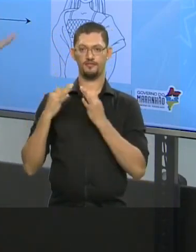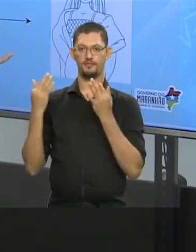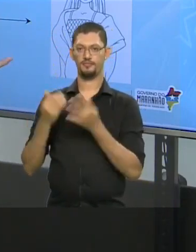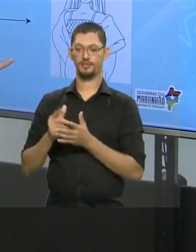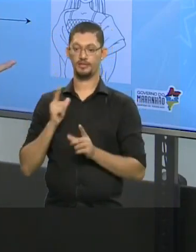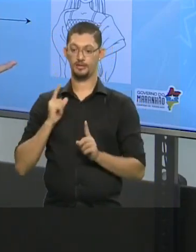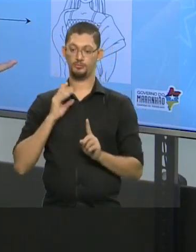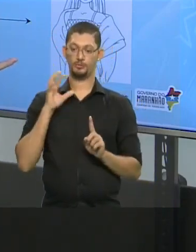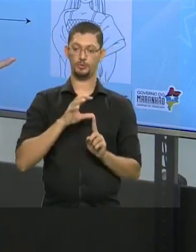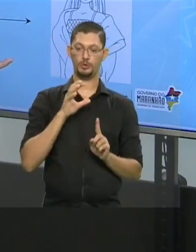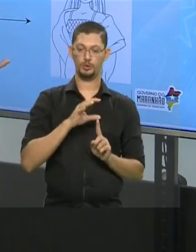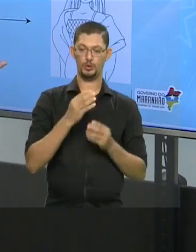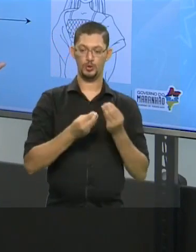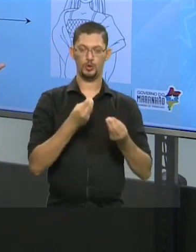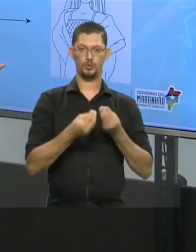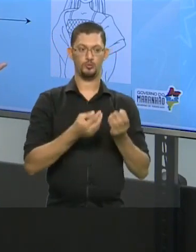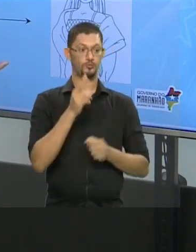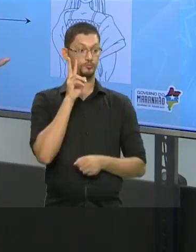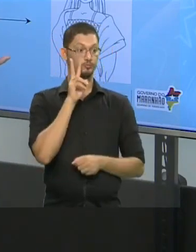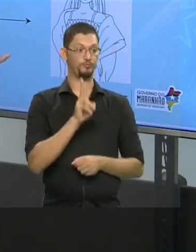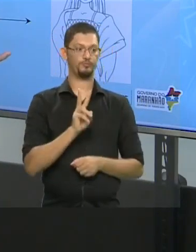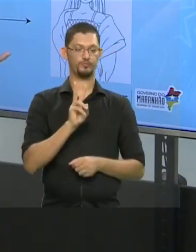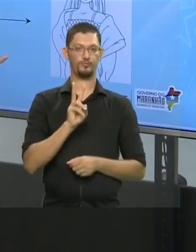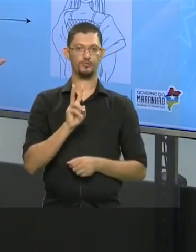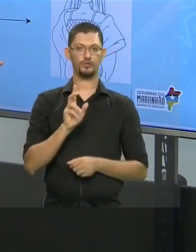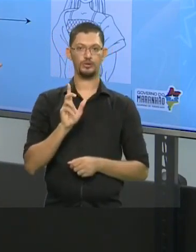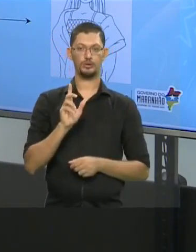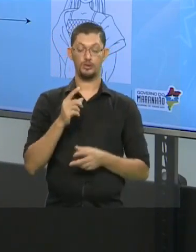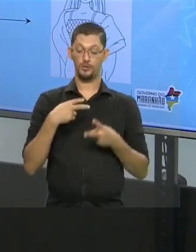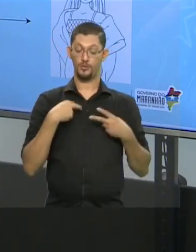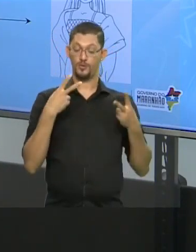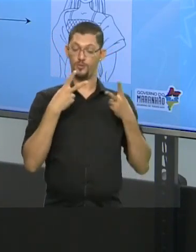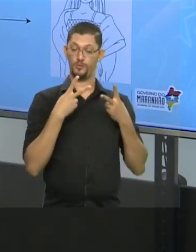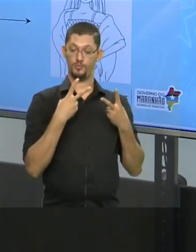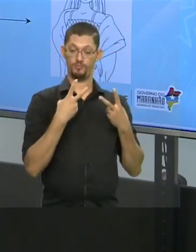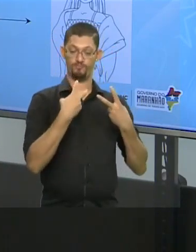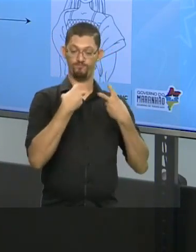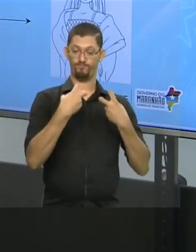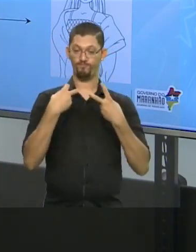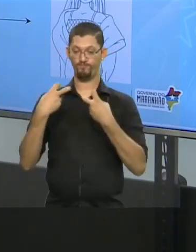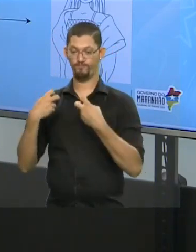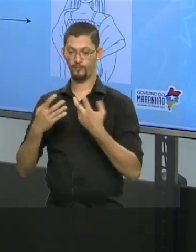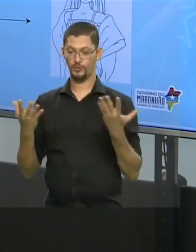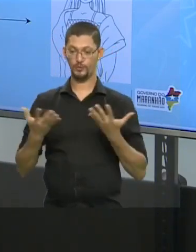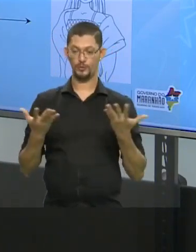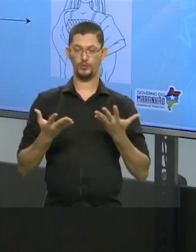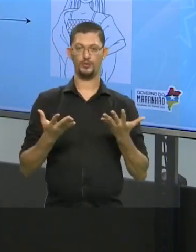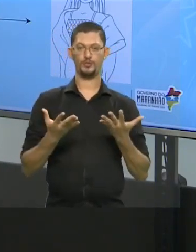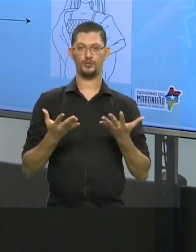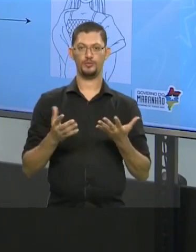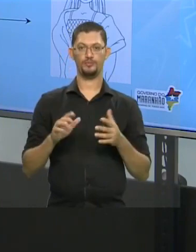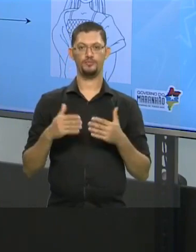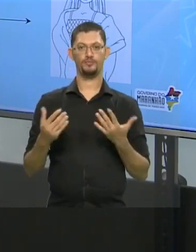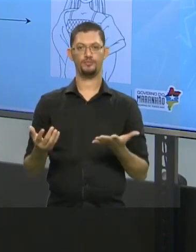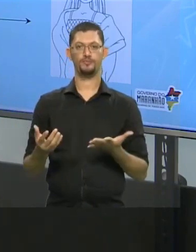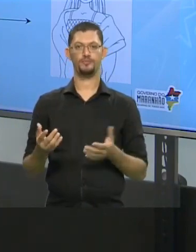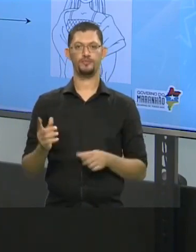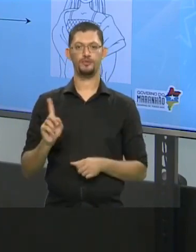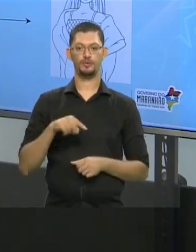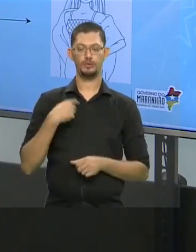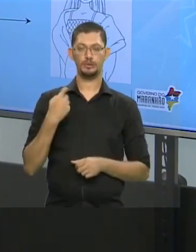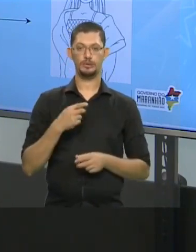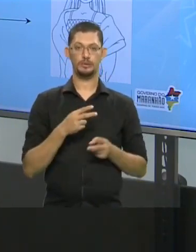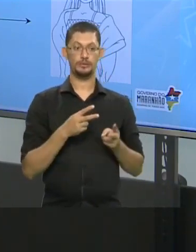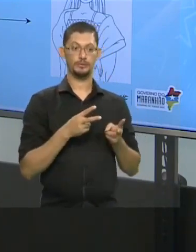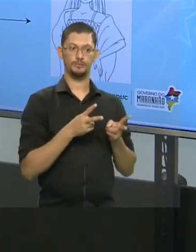muito grande em como eu me vejo, em como eu me percebo na atualidade. E é por isso que a gente precisa prestar